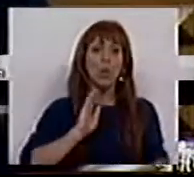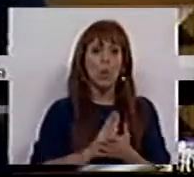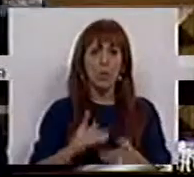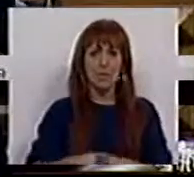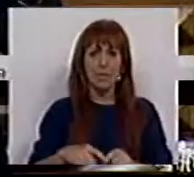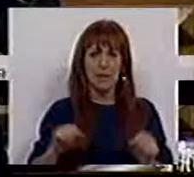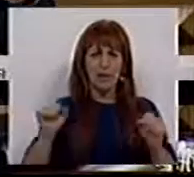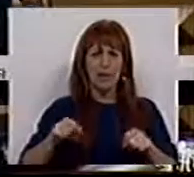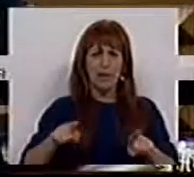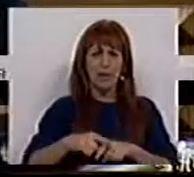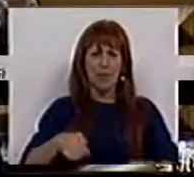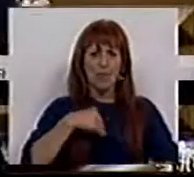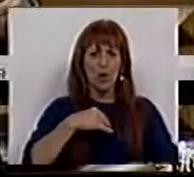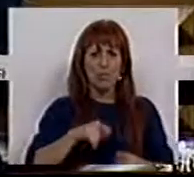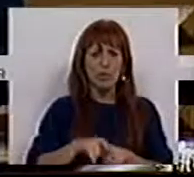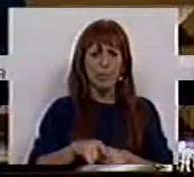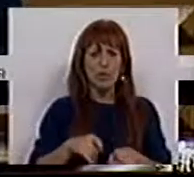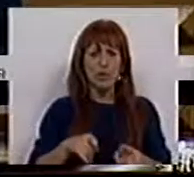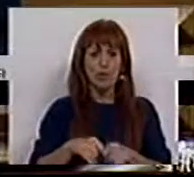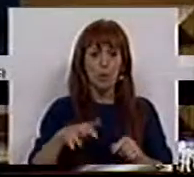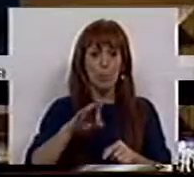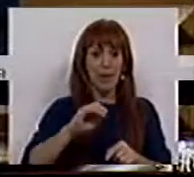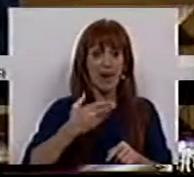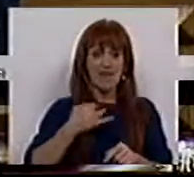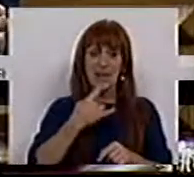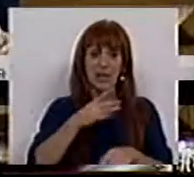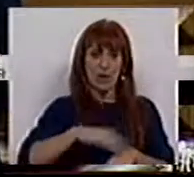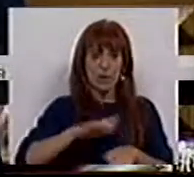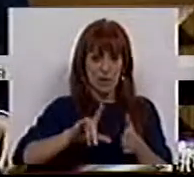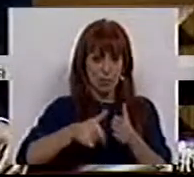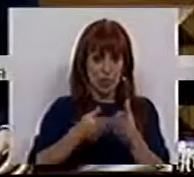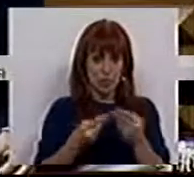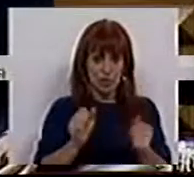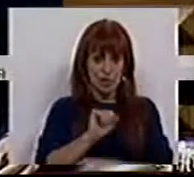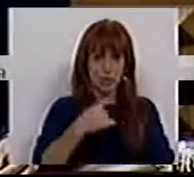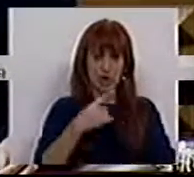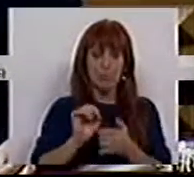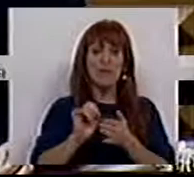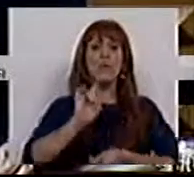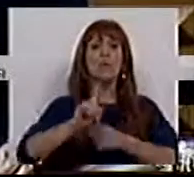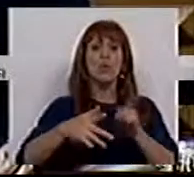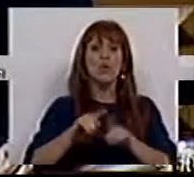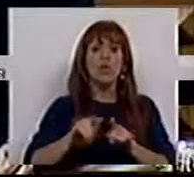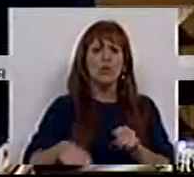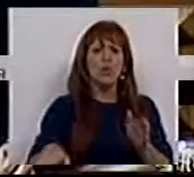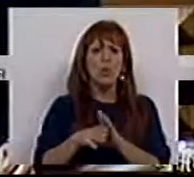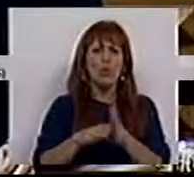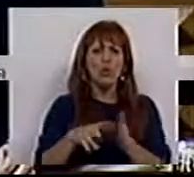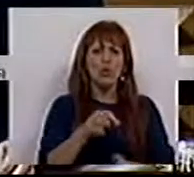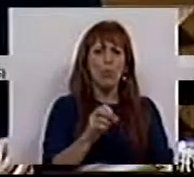último, acompanhando também a preocupação que o PSD coloca no seu projeto de resolução, especificamente com o